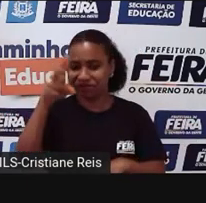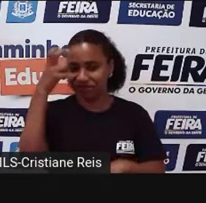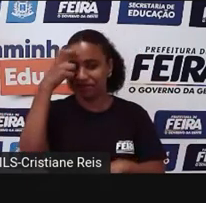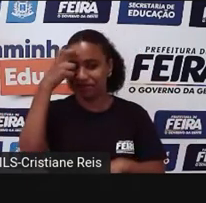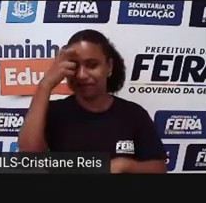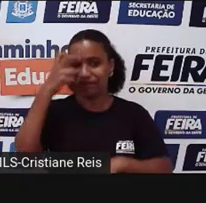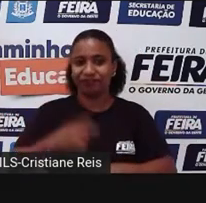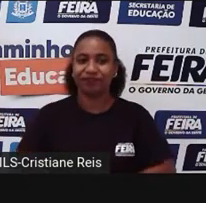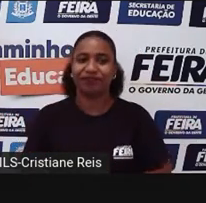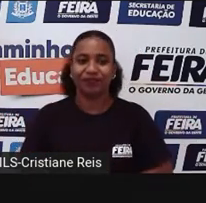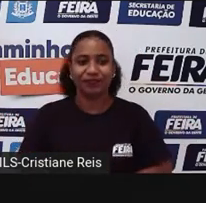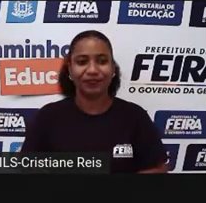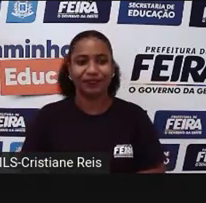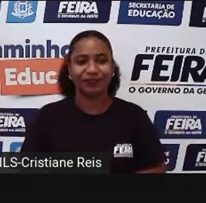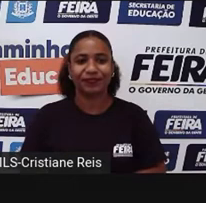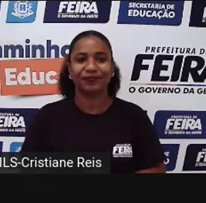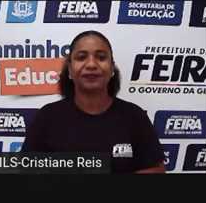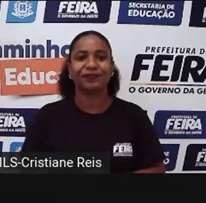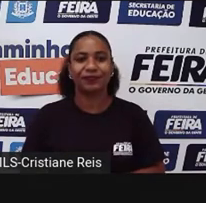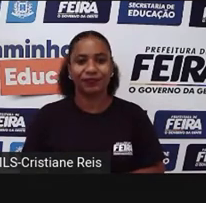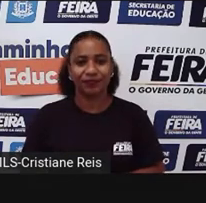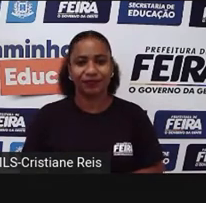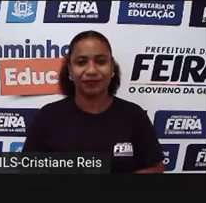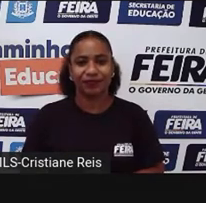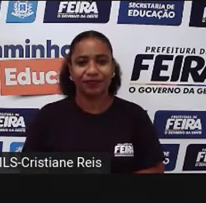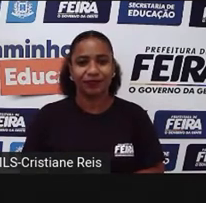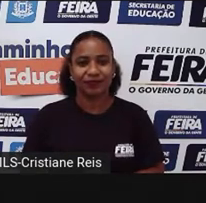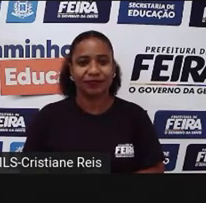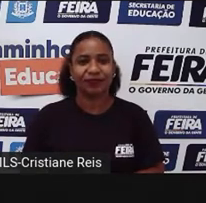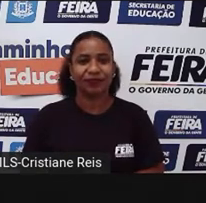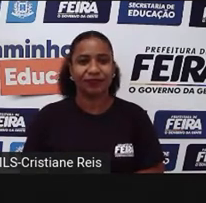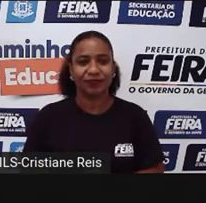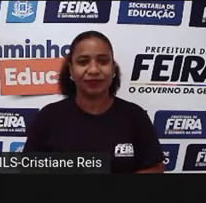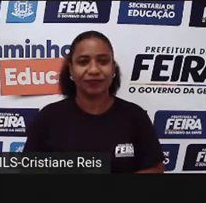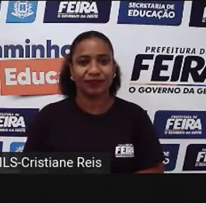Beleza! Aí, você fez uma pergunta